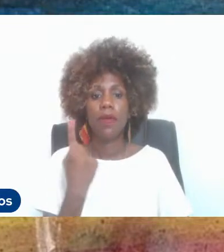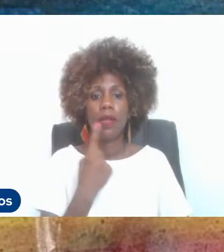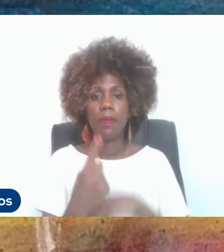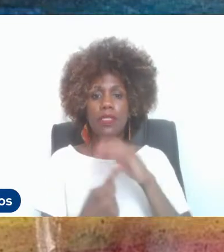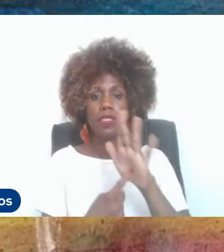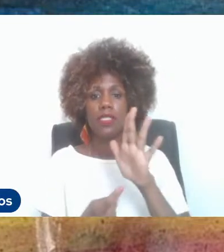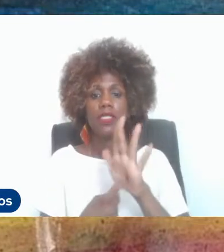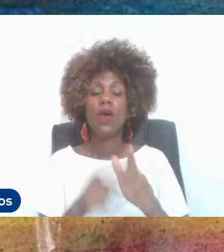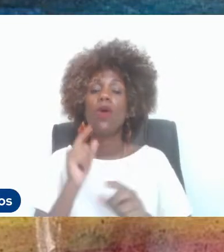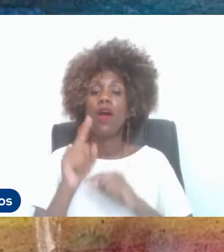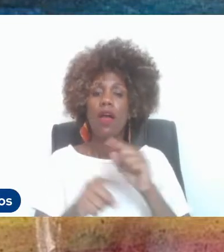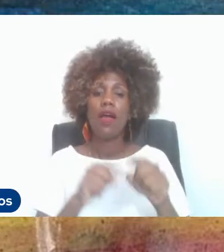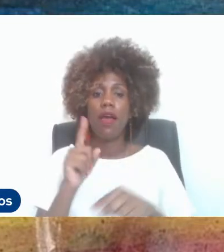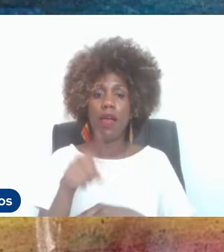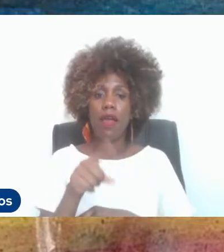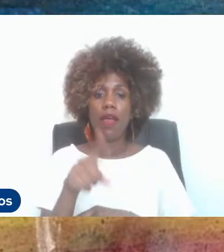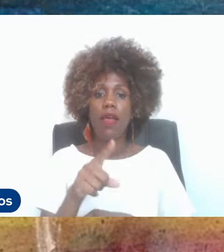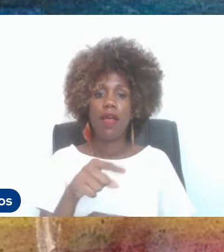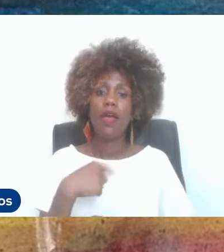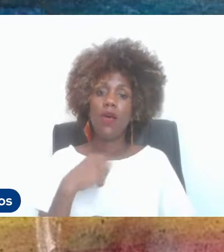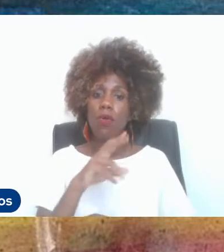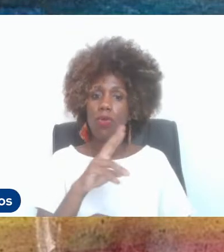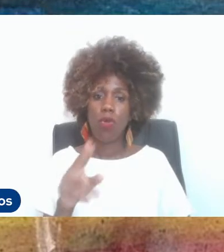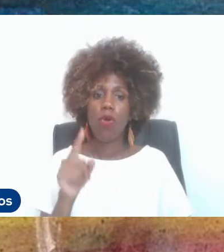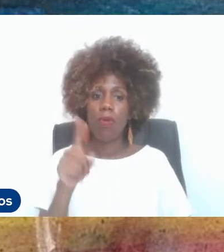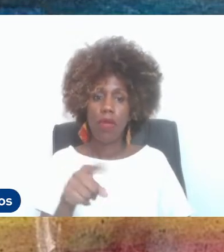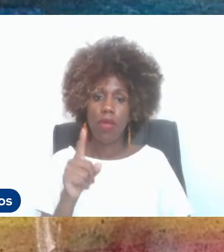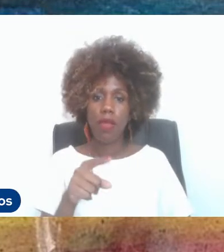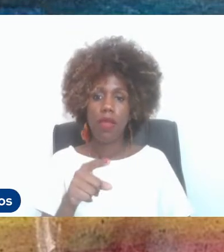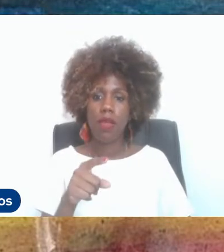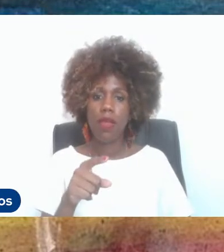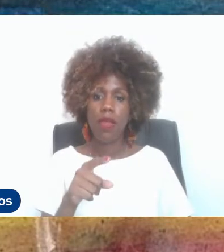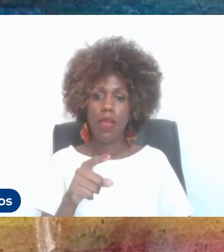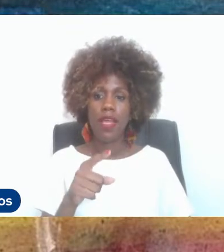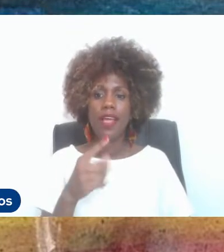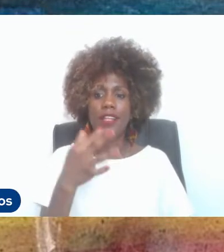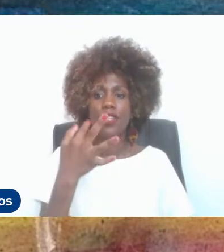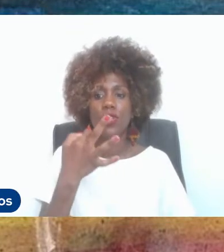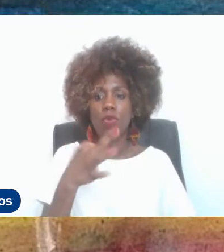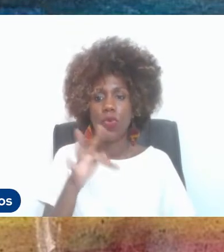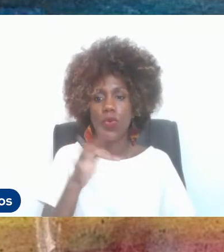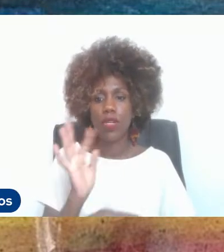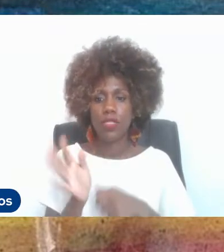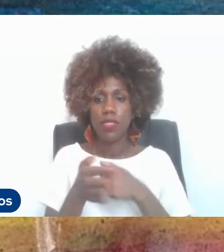eu chamei de As Dores Escondidas.